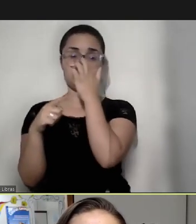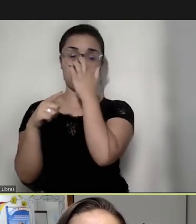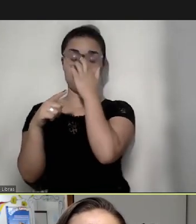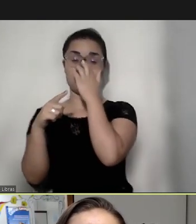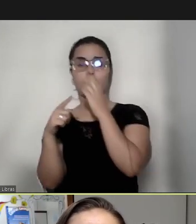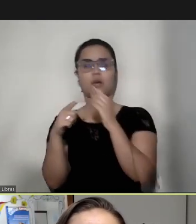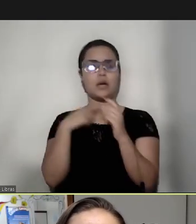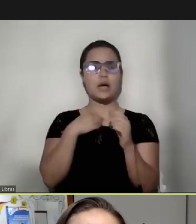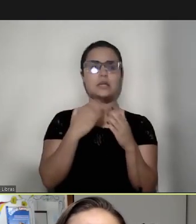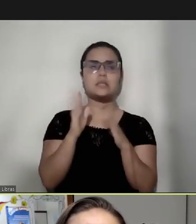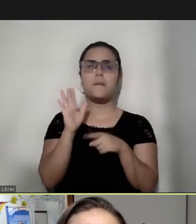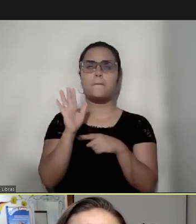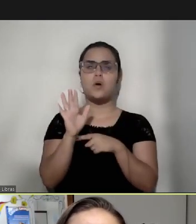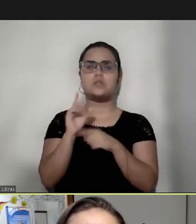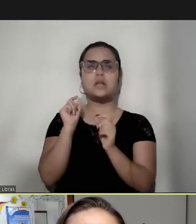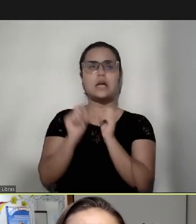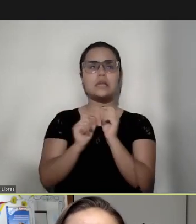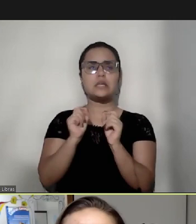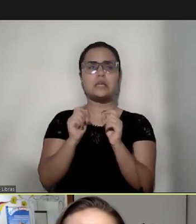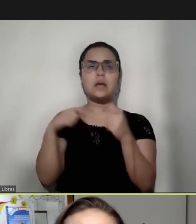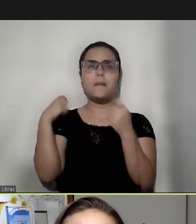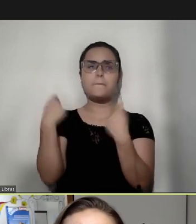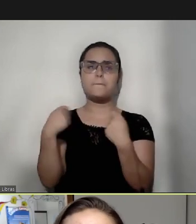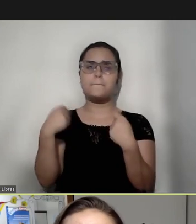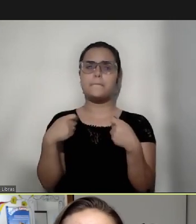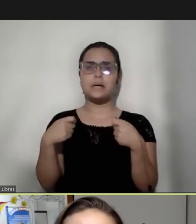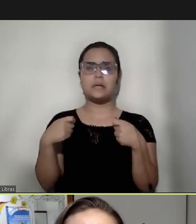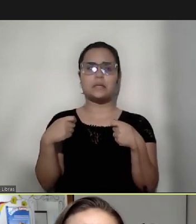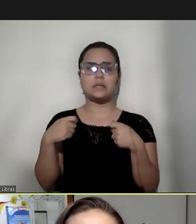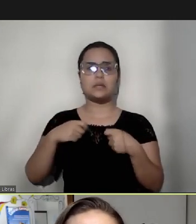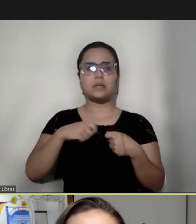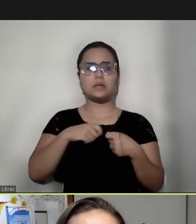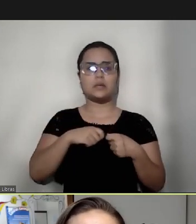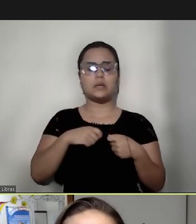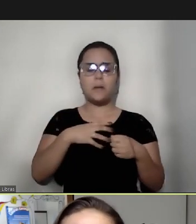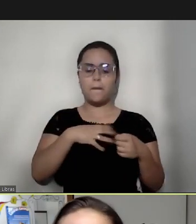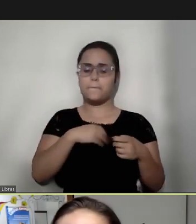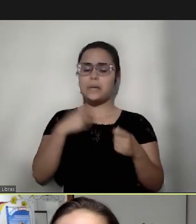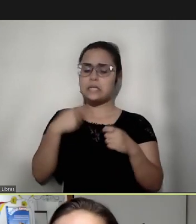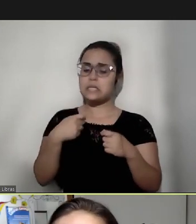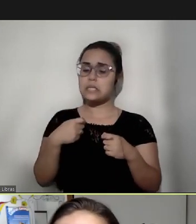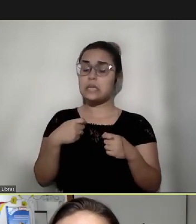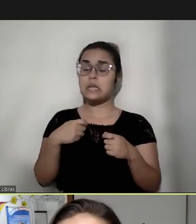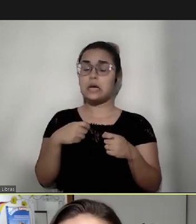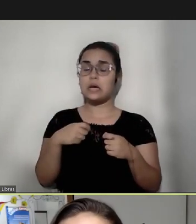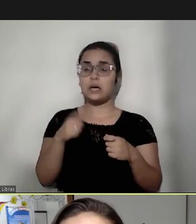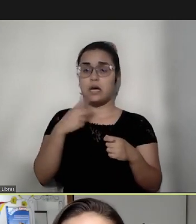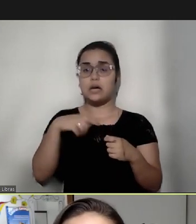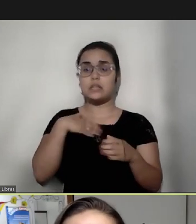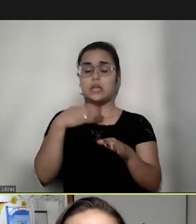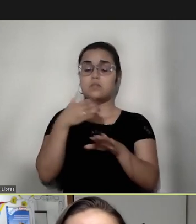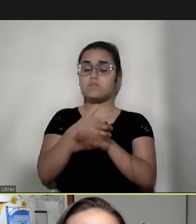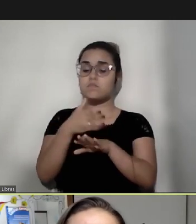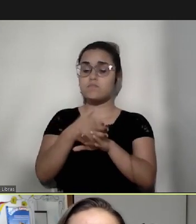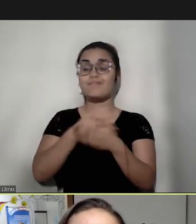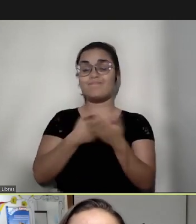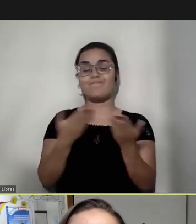esclarecimento que realmente o que o mais nossos filhos precisam é de nós,